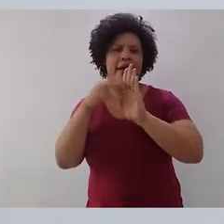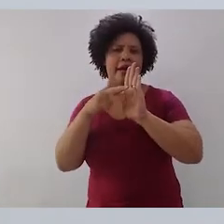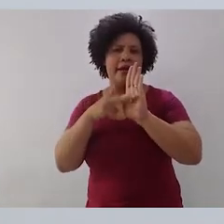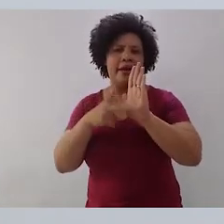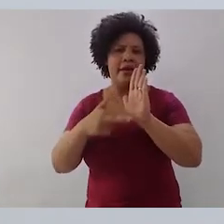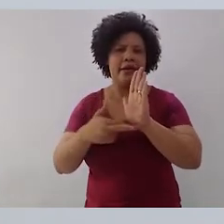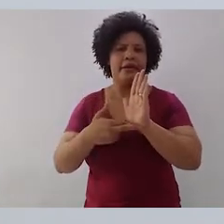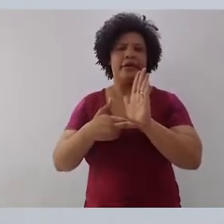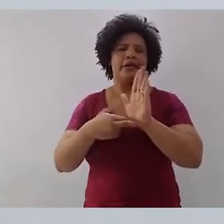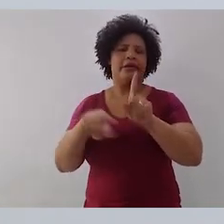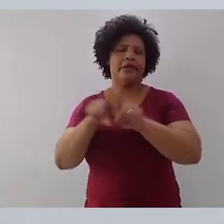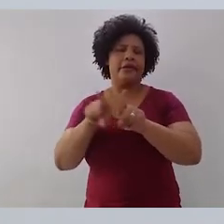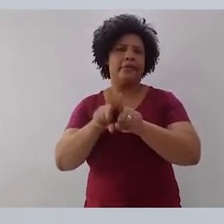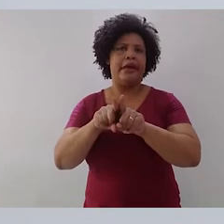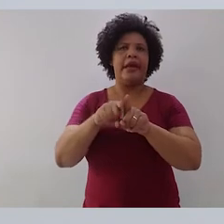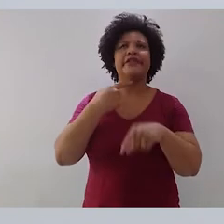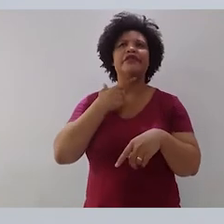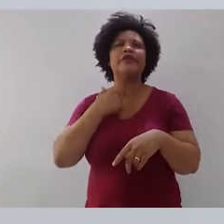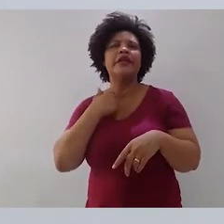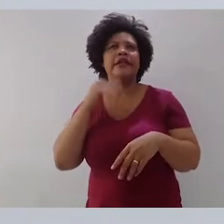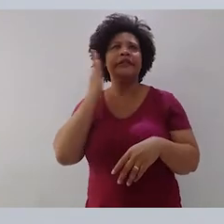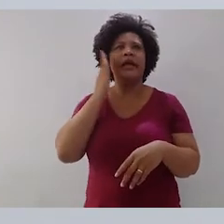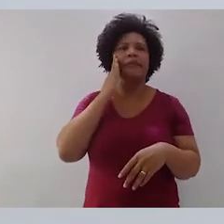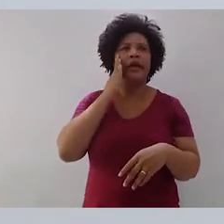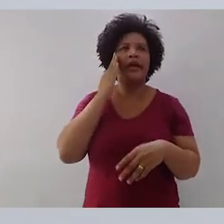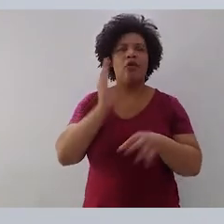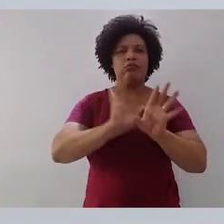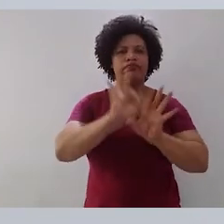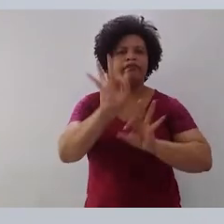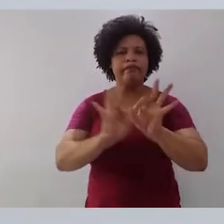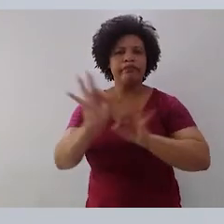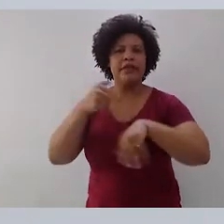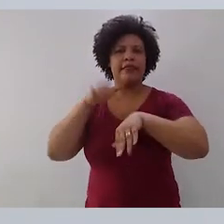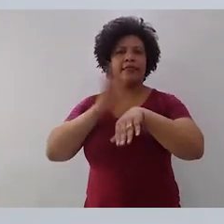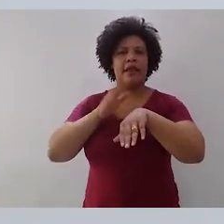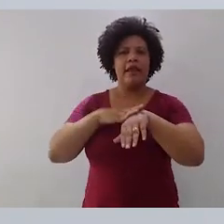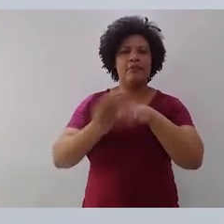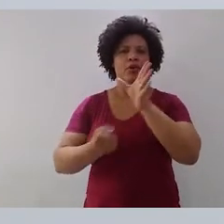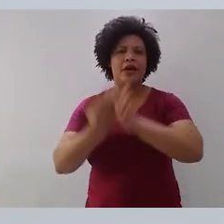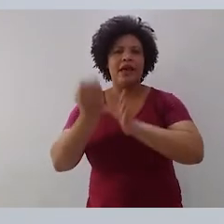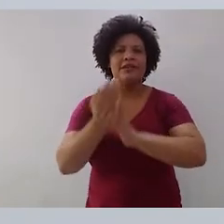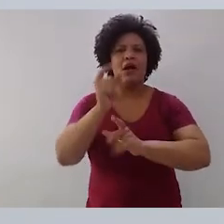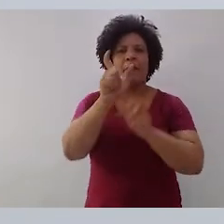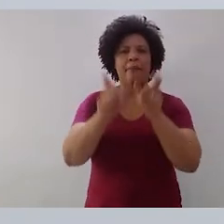um conto, desejam saber questões de ordenação de tempo, criação de personagens, quais são os estados